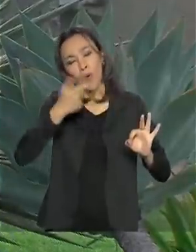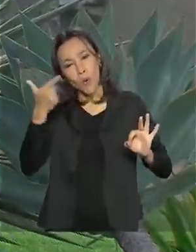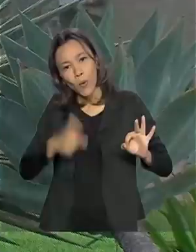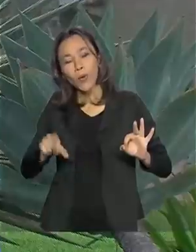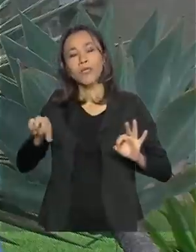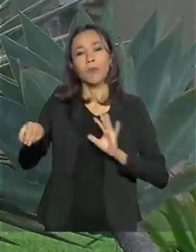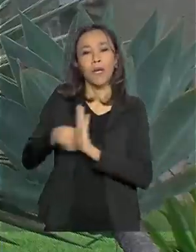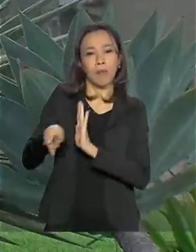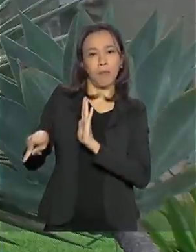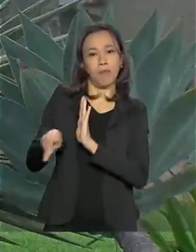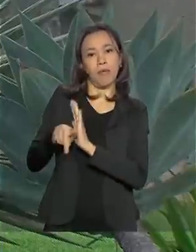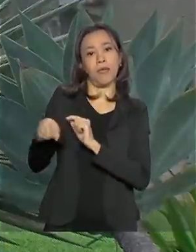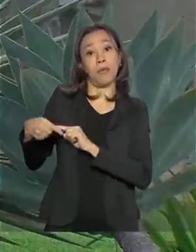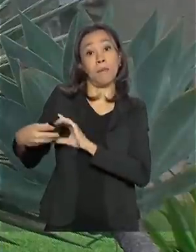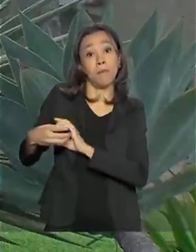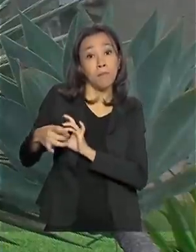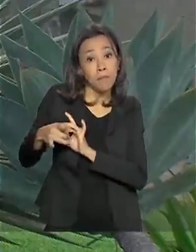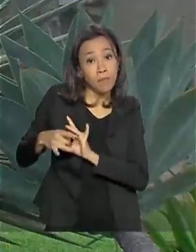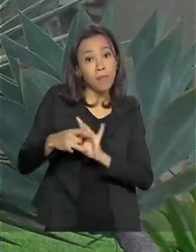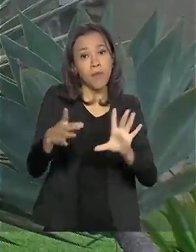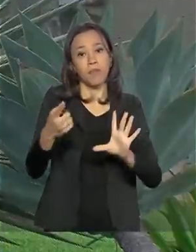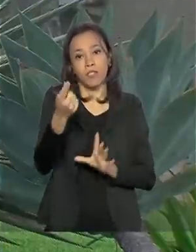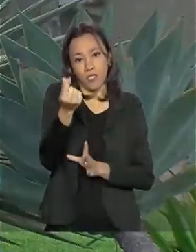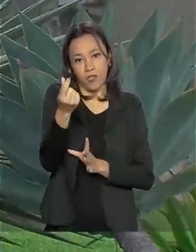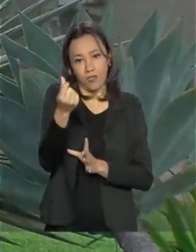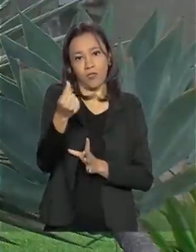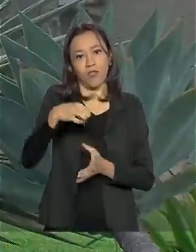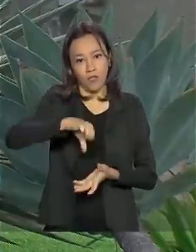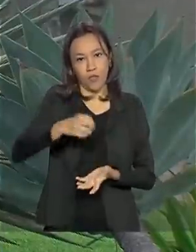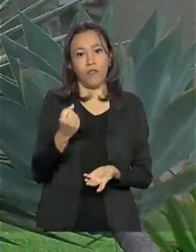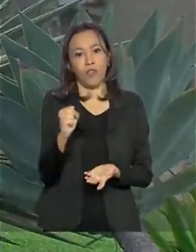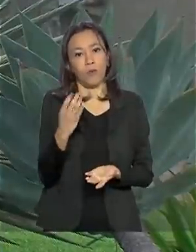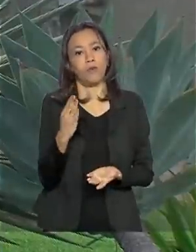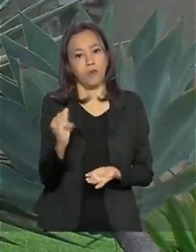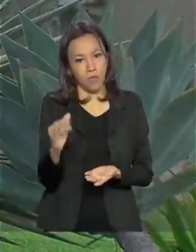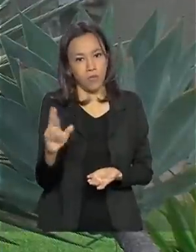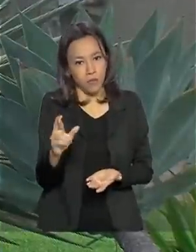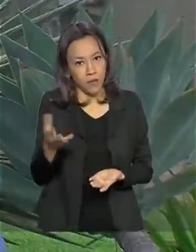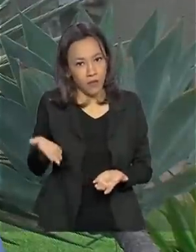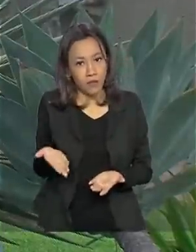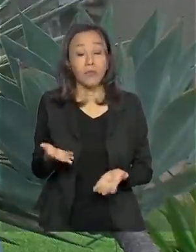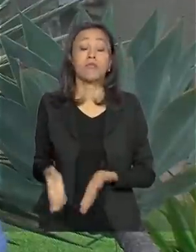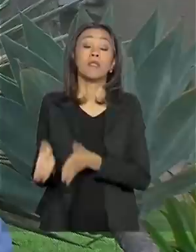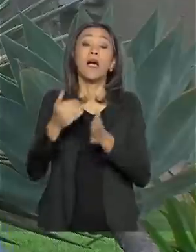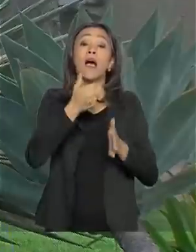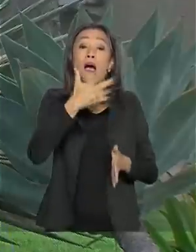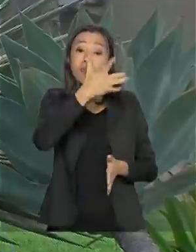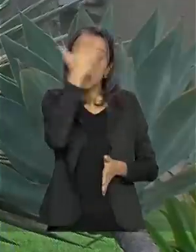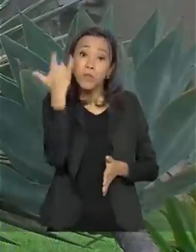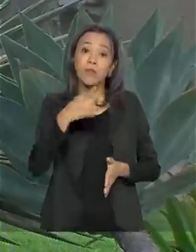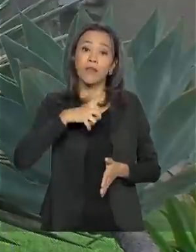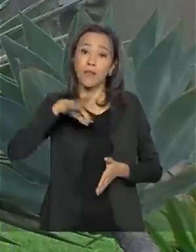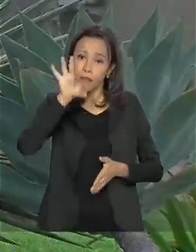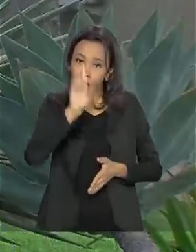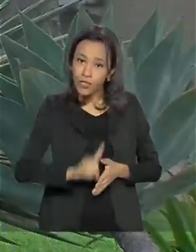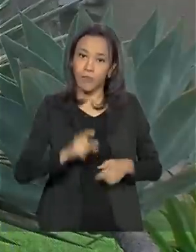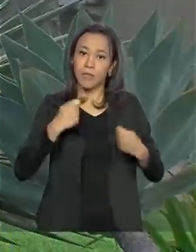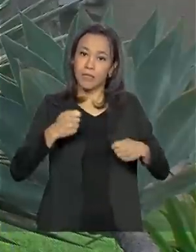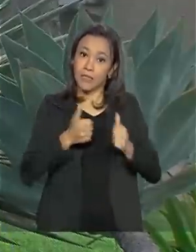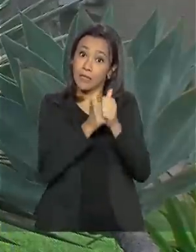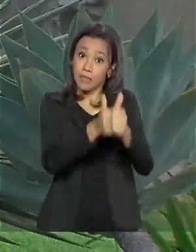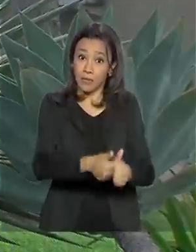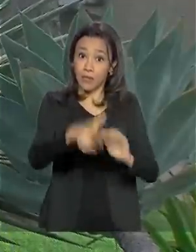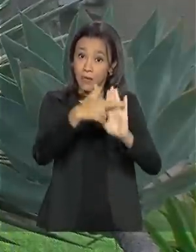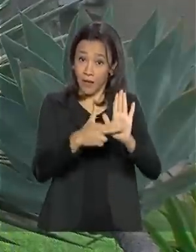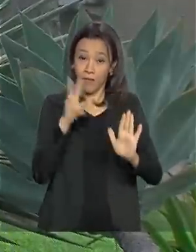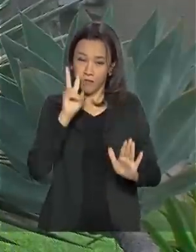medida provisória liberando esse crédito extraordinário. Os trabalhadores que têm direito precisam atender aí alguns pré-requisitos que a gente vai